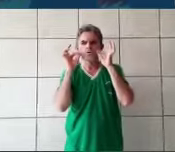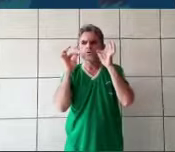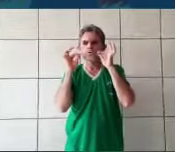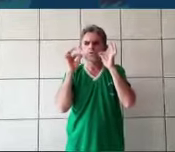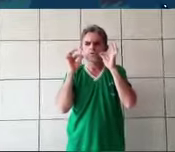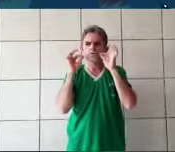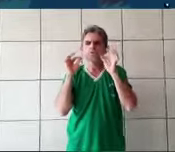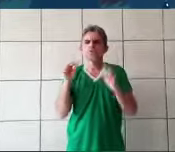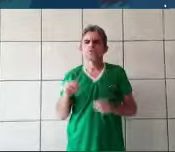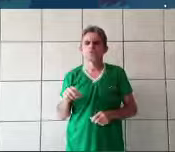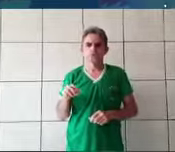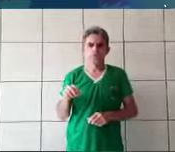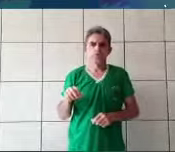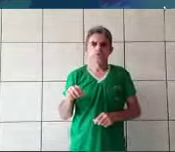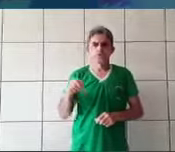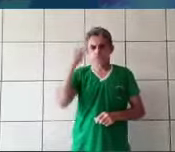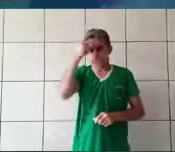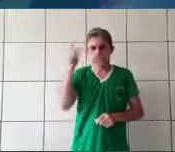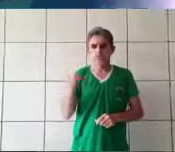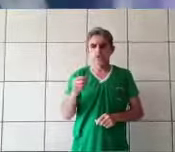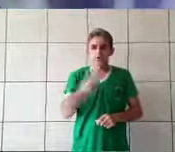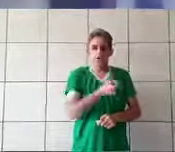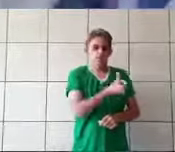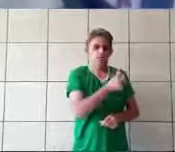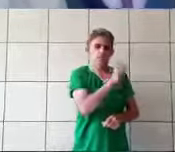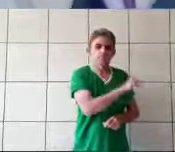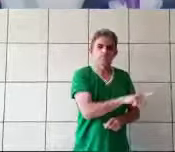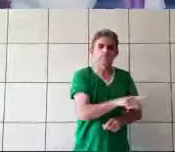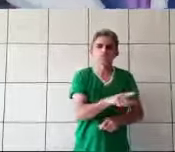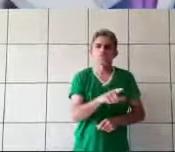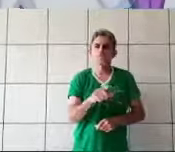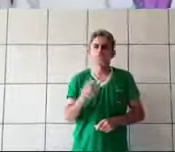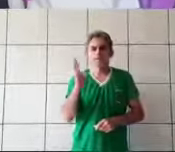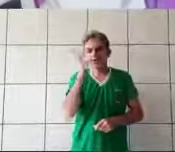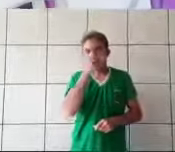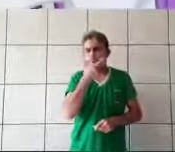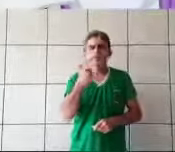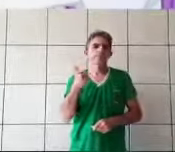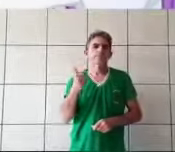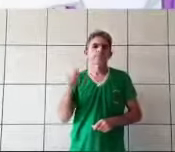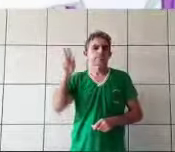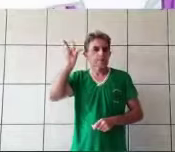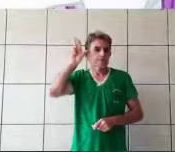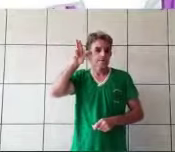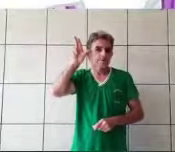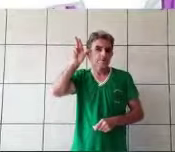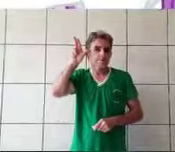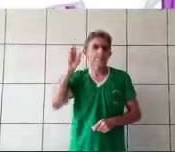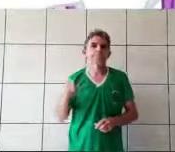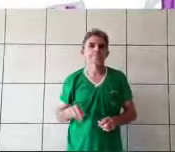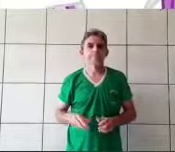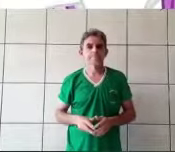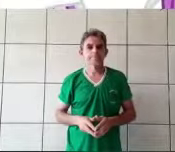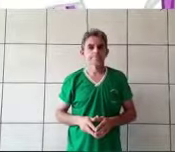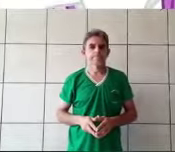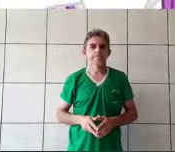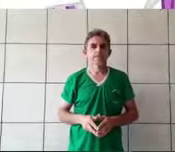Então, ela se virou para os ratos. Um deles se transformou no cocheiro. E os outros seis se transformaram em belos cavalos